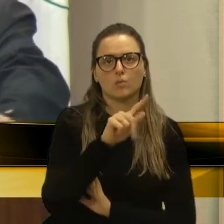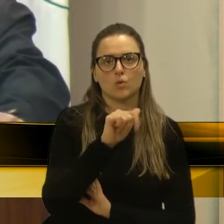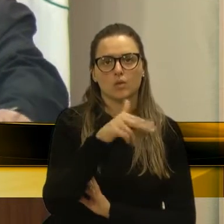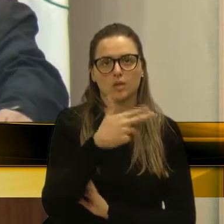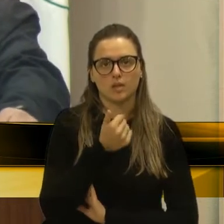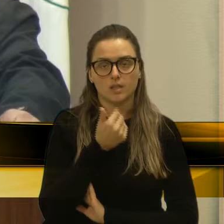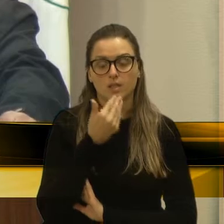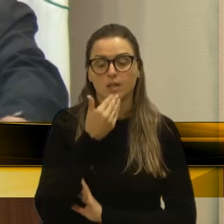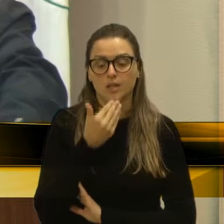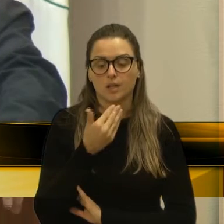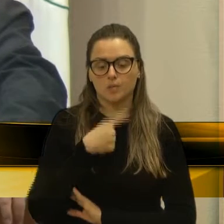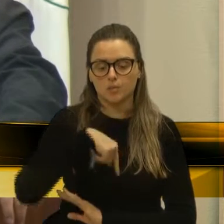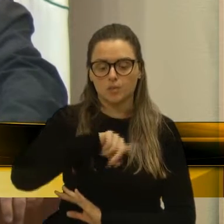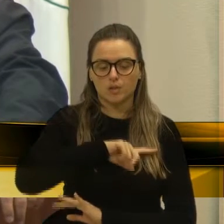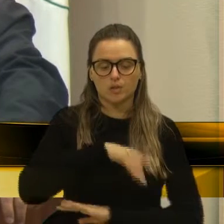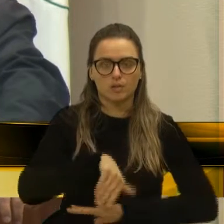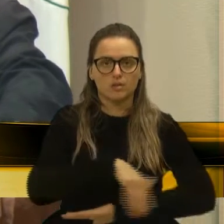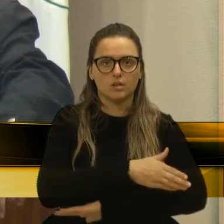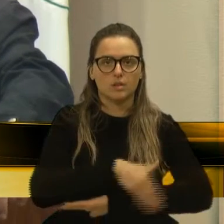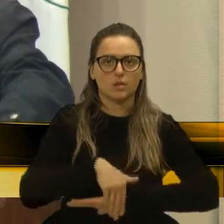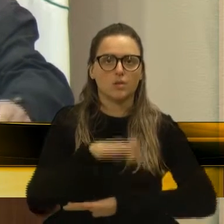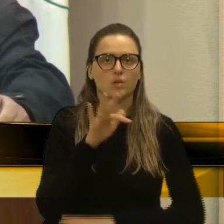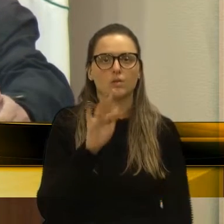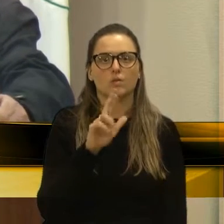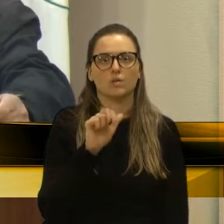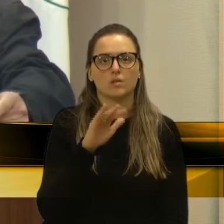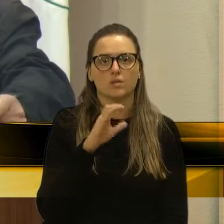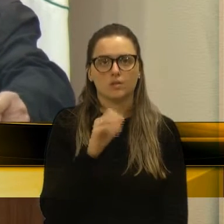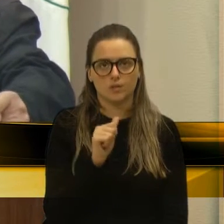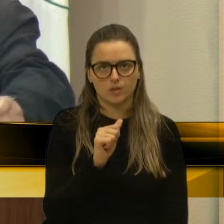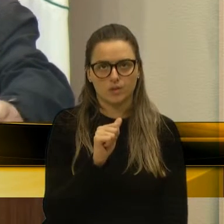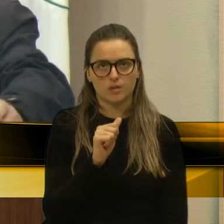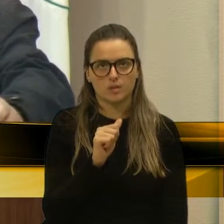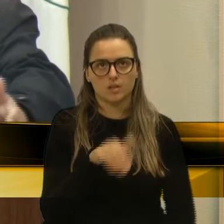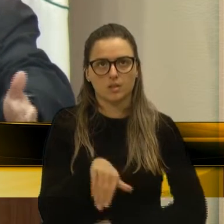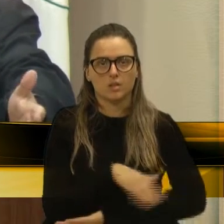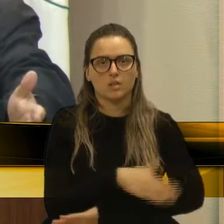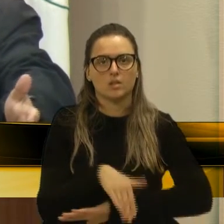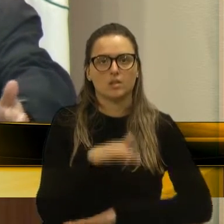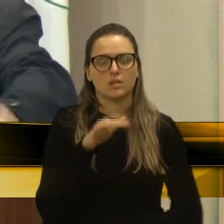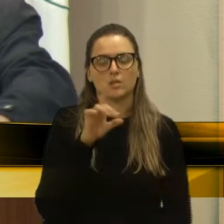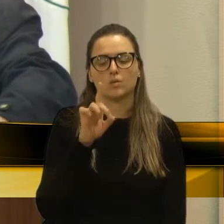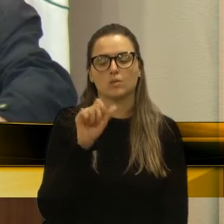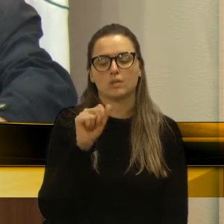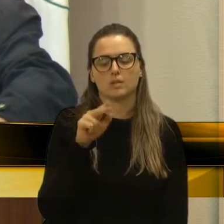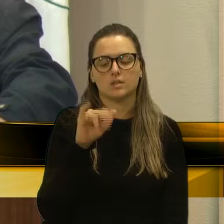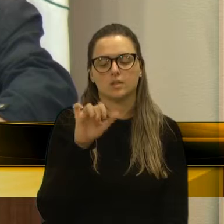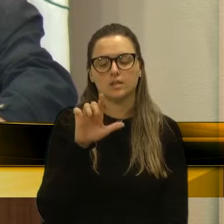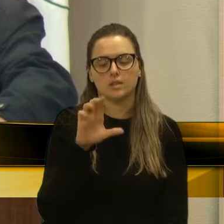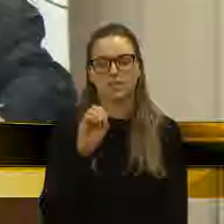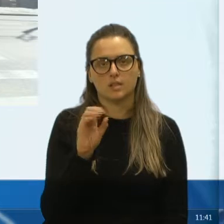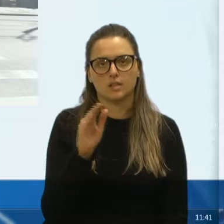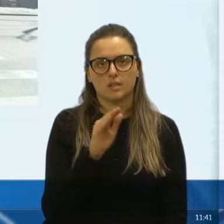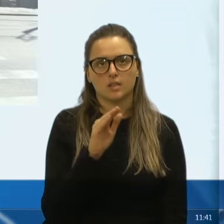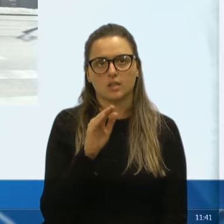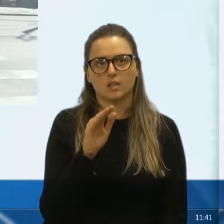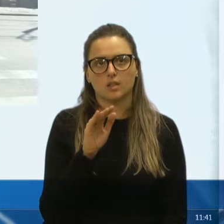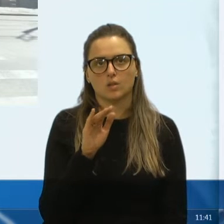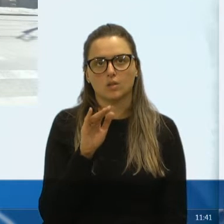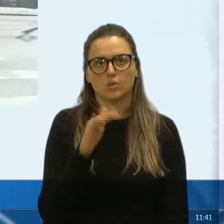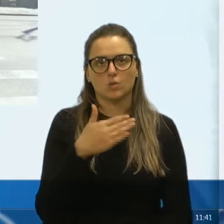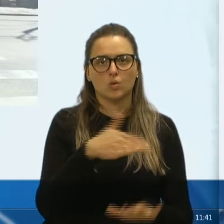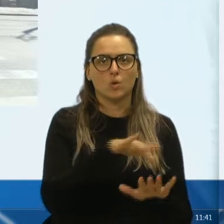fazer uma solicitação, lá na Avenida França, é na rua, Danilo Antônio Bride, ali no bairro,